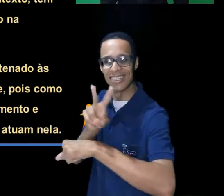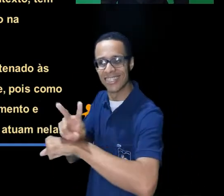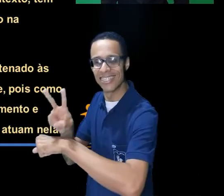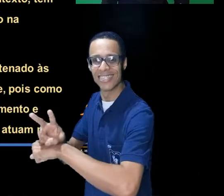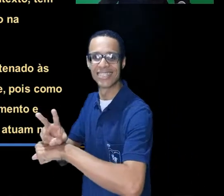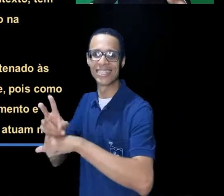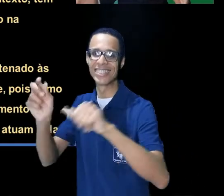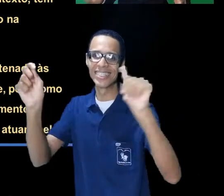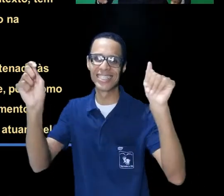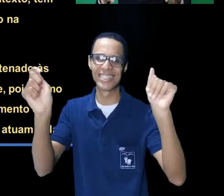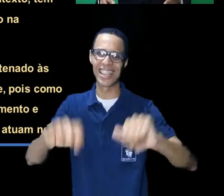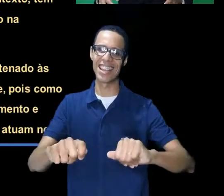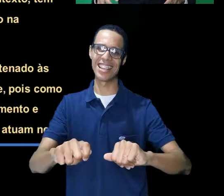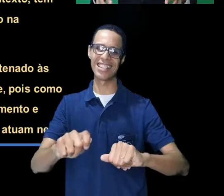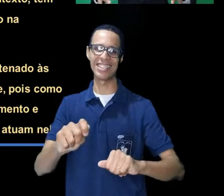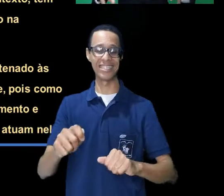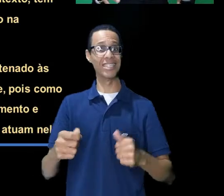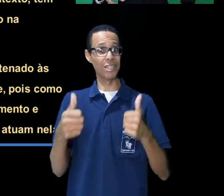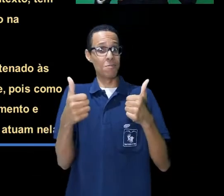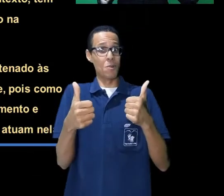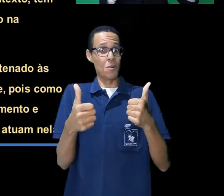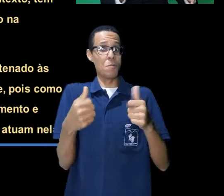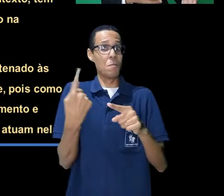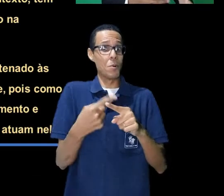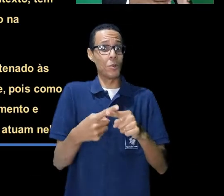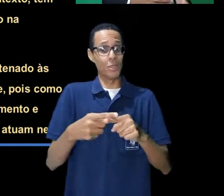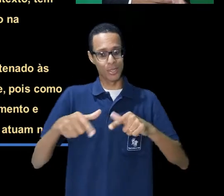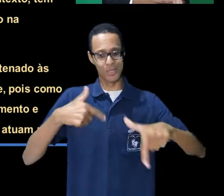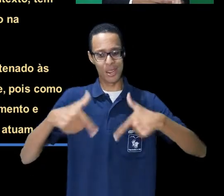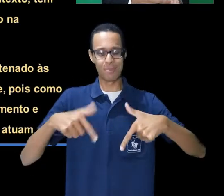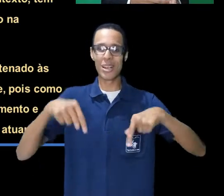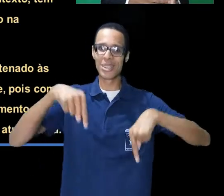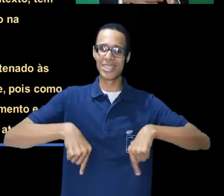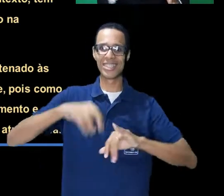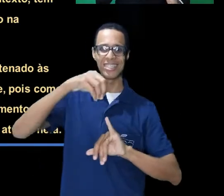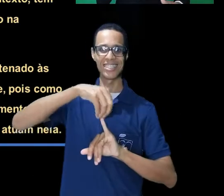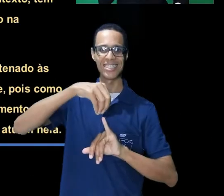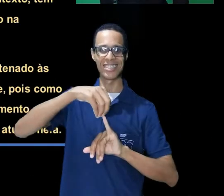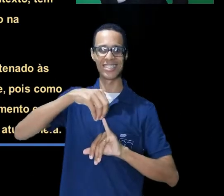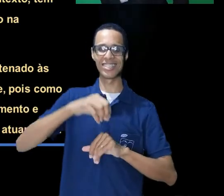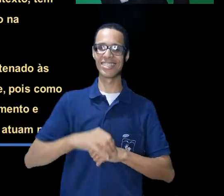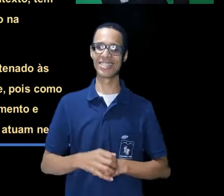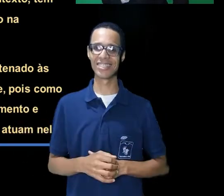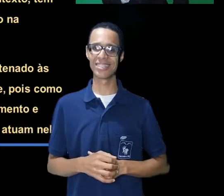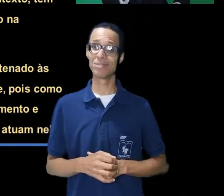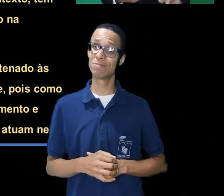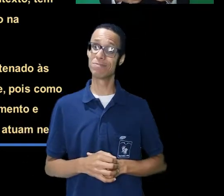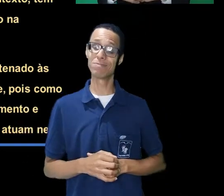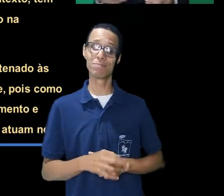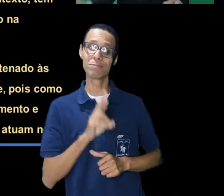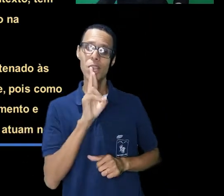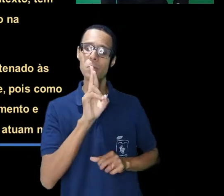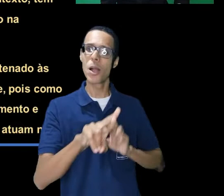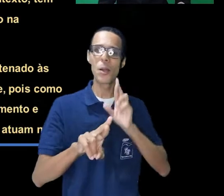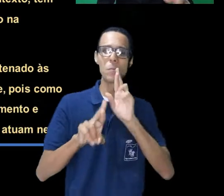instituição, pois como equipe, a atuação desses profissionais refletirá no atendimento e assistência